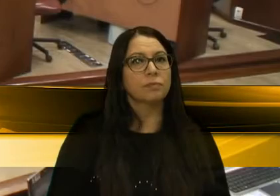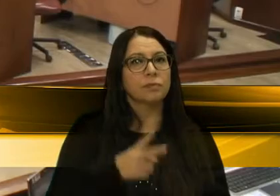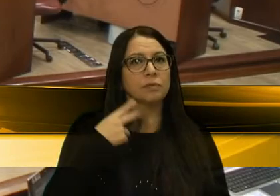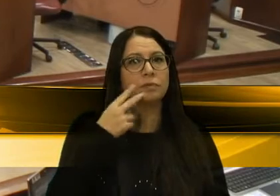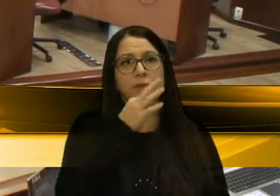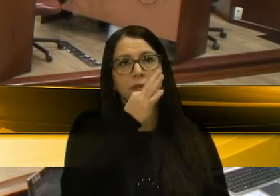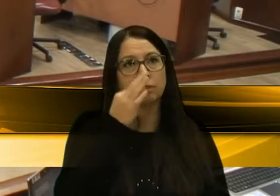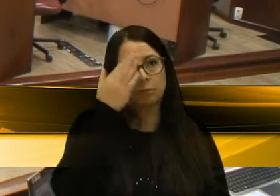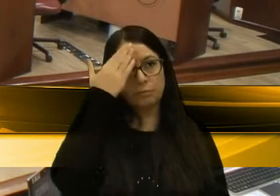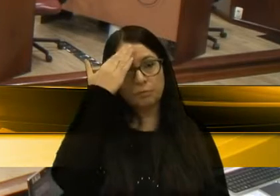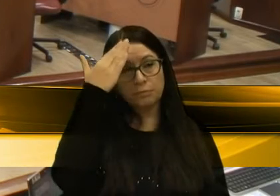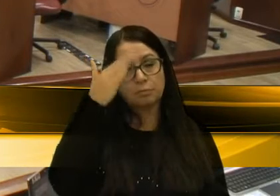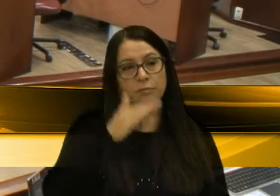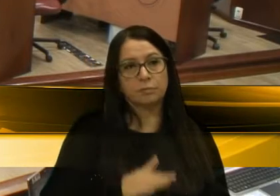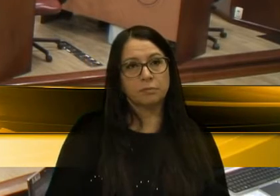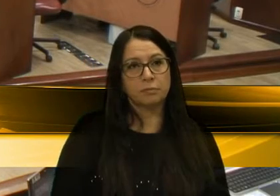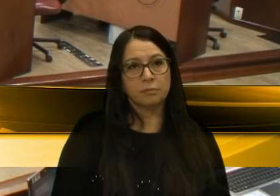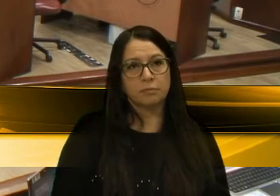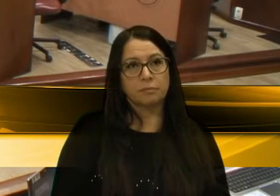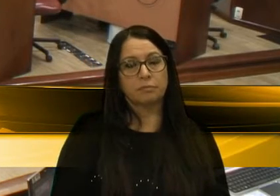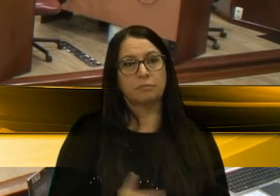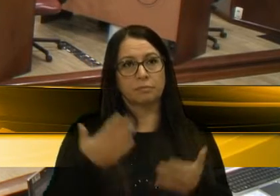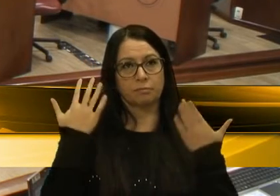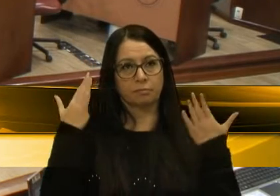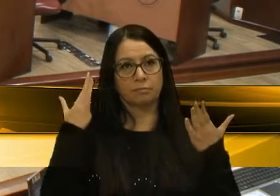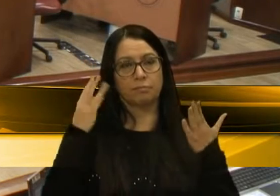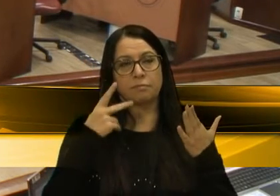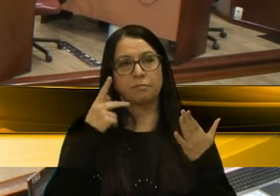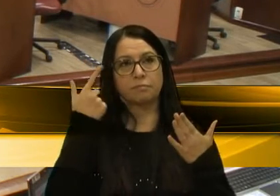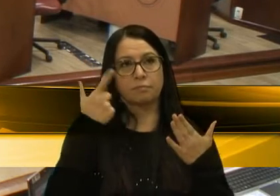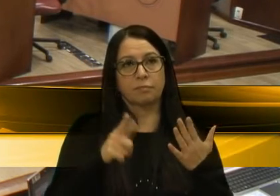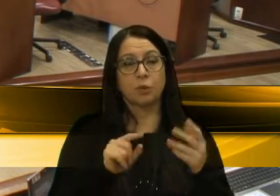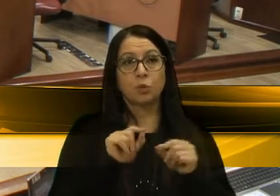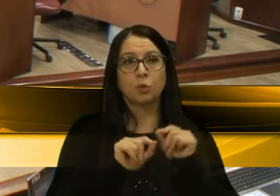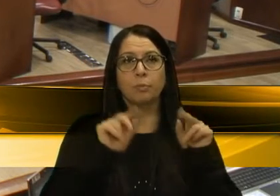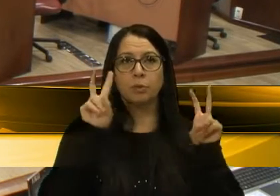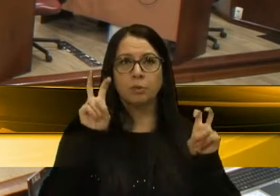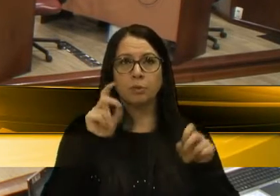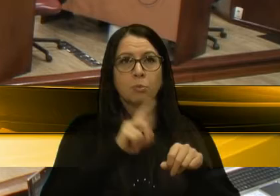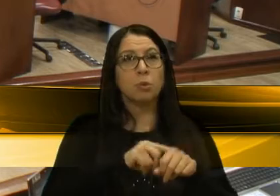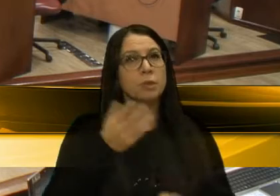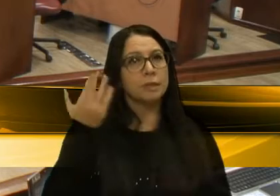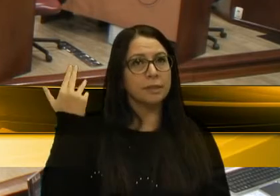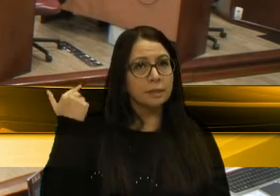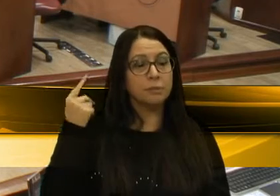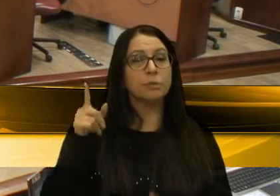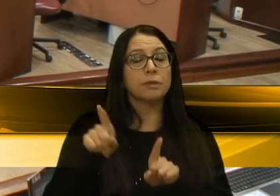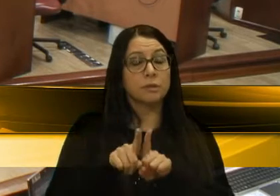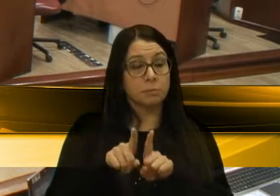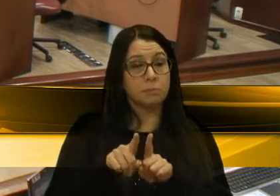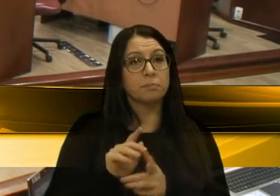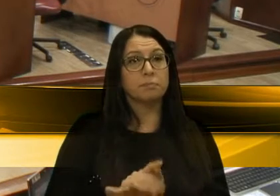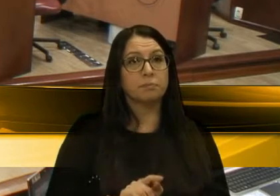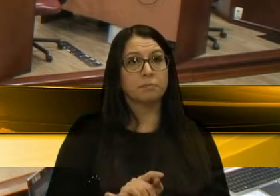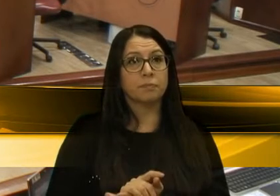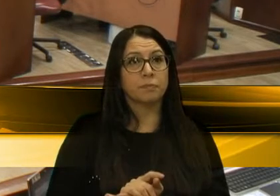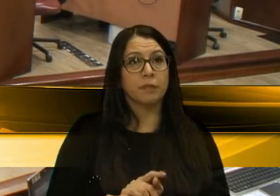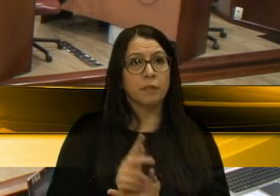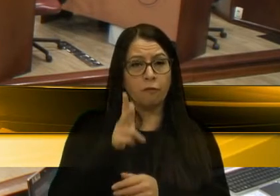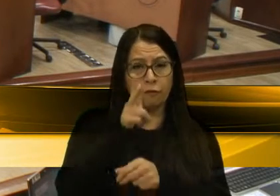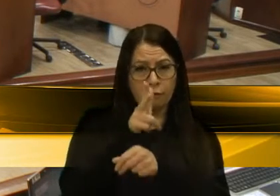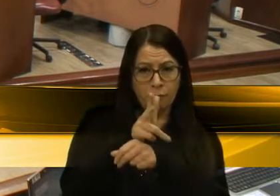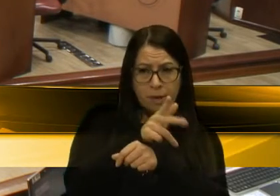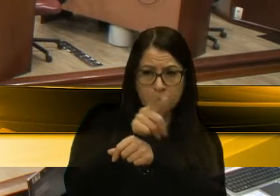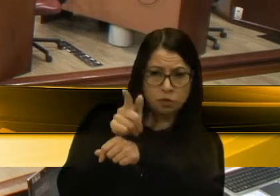Infrisso, obrigado pela parte. Parabéns para levantar mais uma vez esse assunto. Há pouco tempo também, atrás, a gente fez uma filmagem, lá a gente